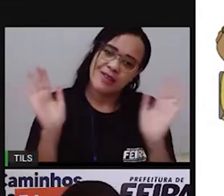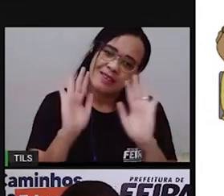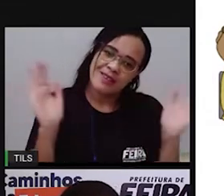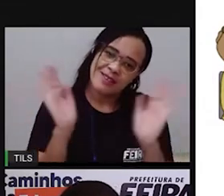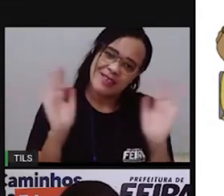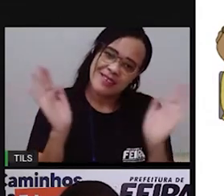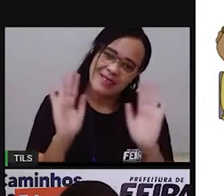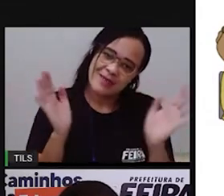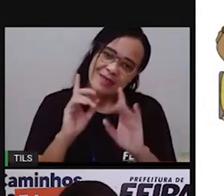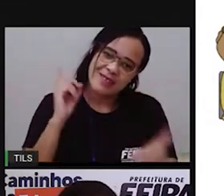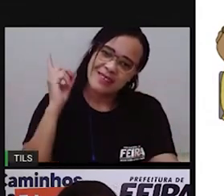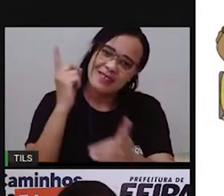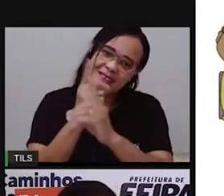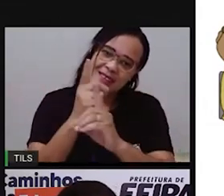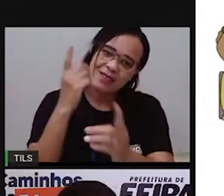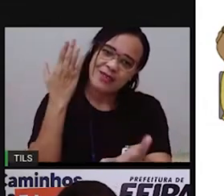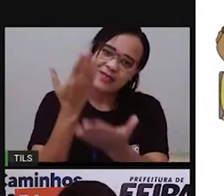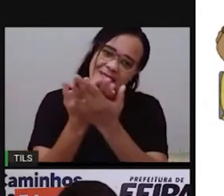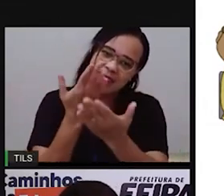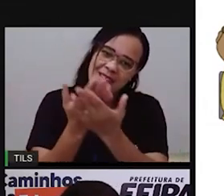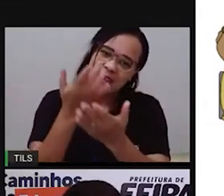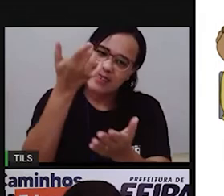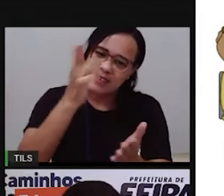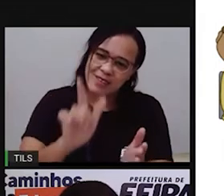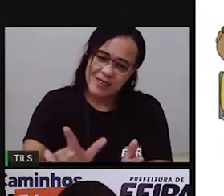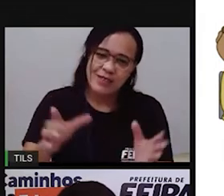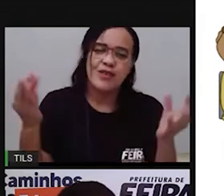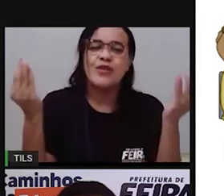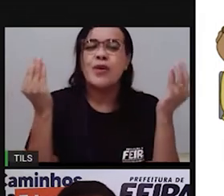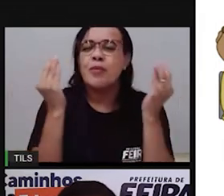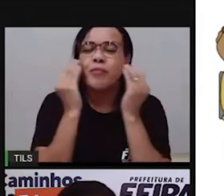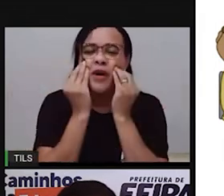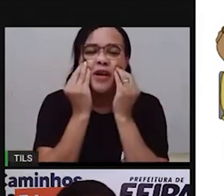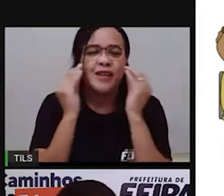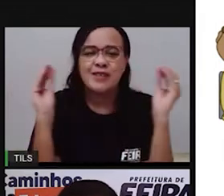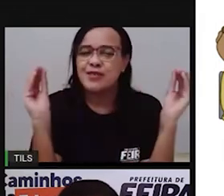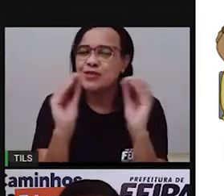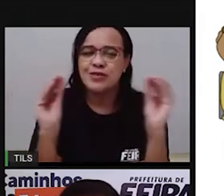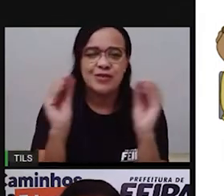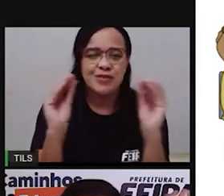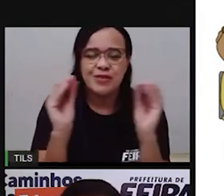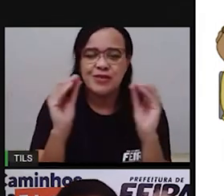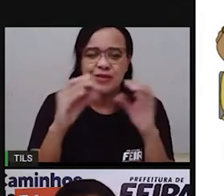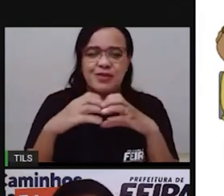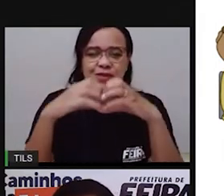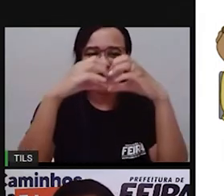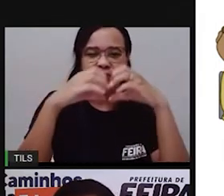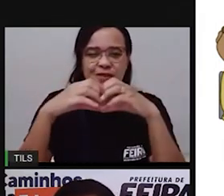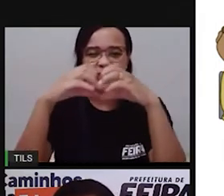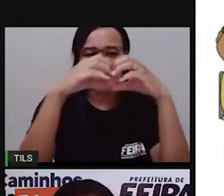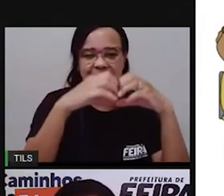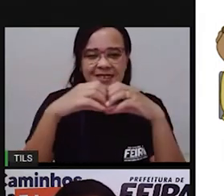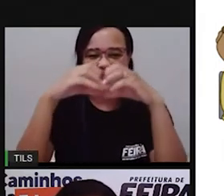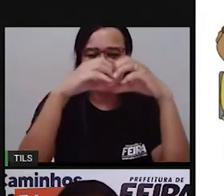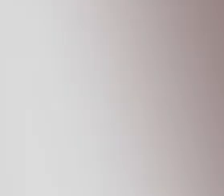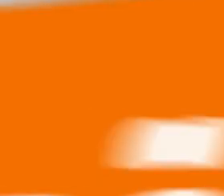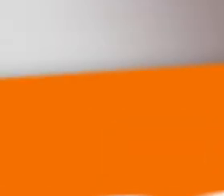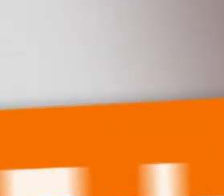próxima aula beijo grande no seu coração até mais tchau